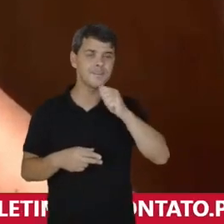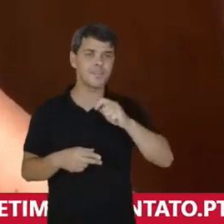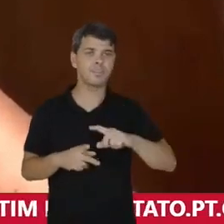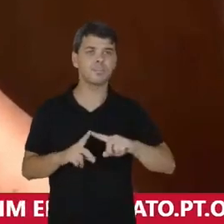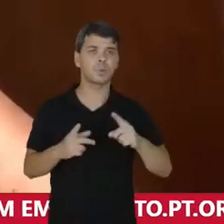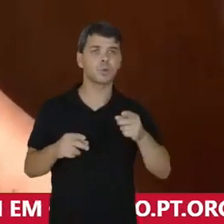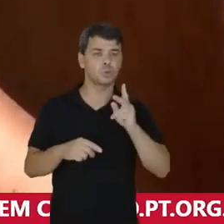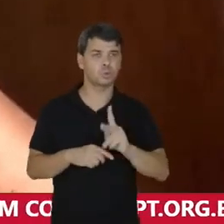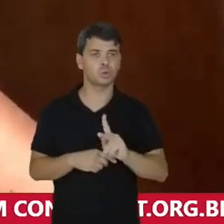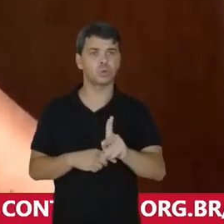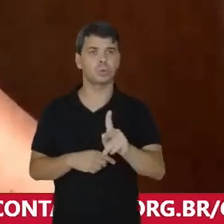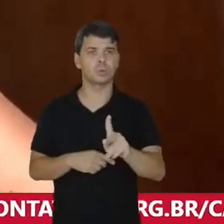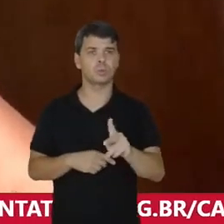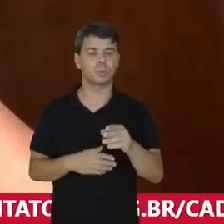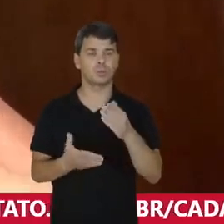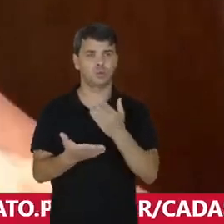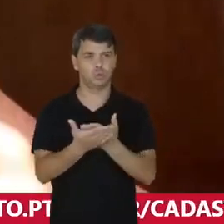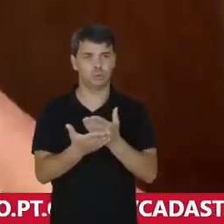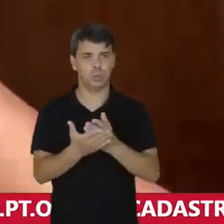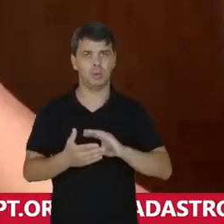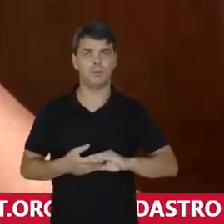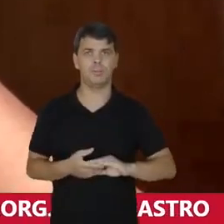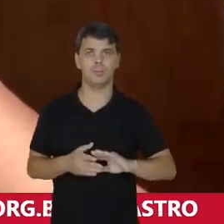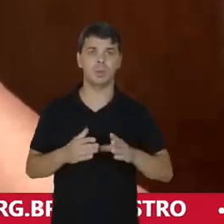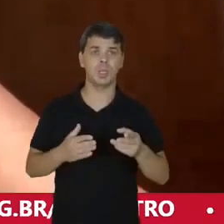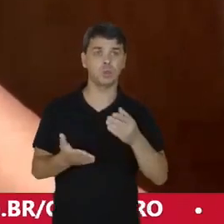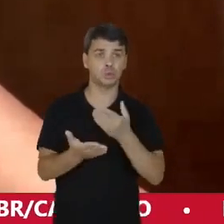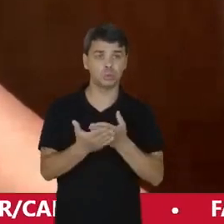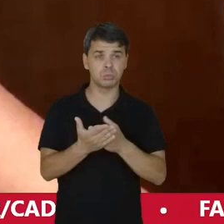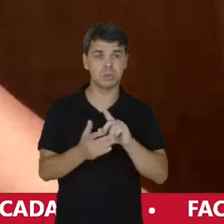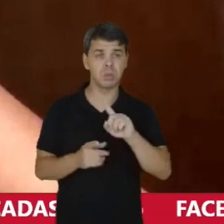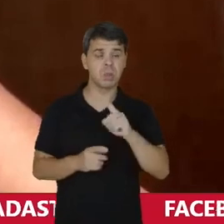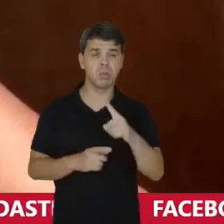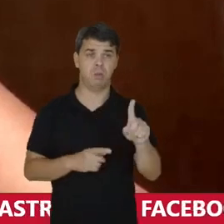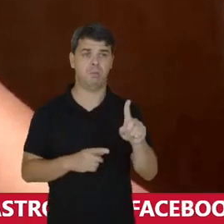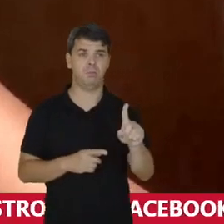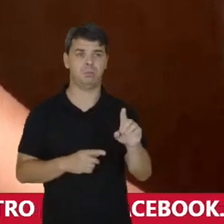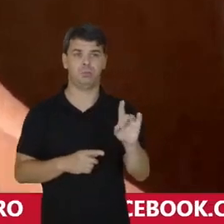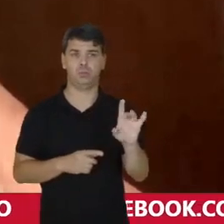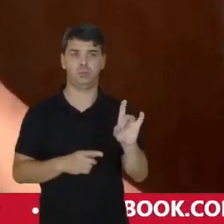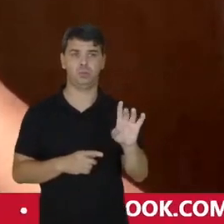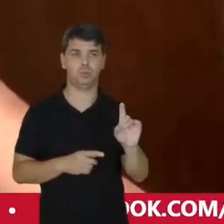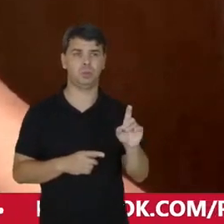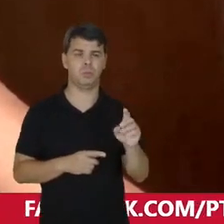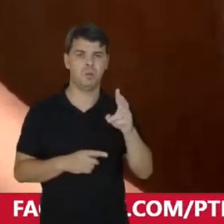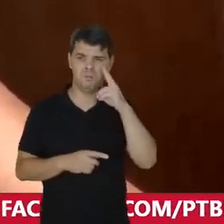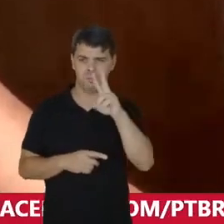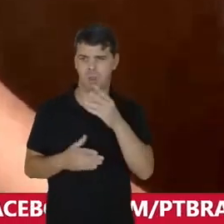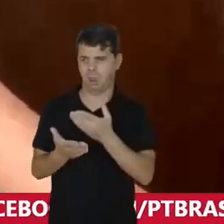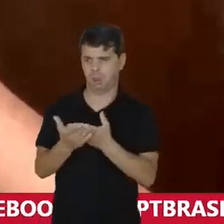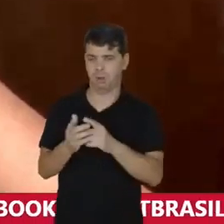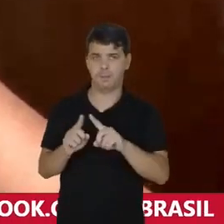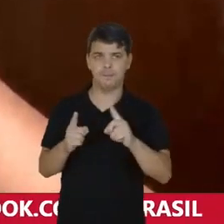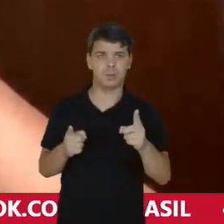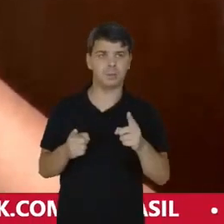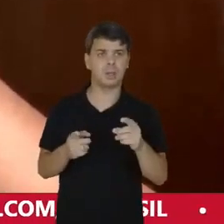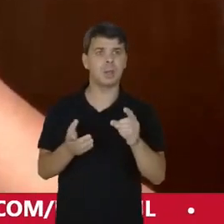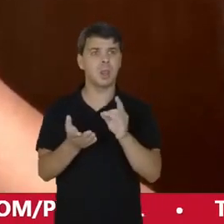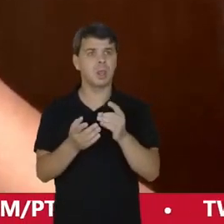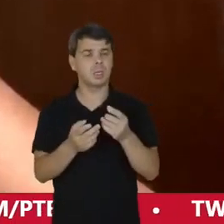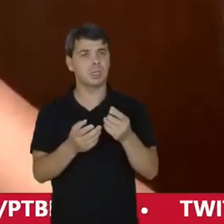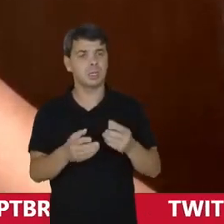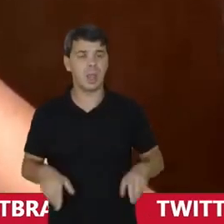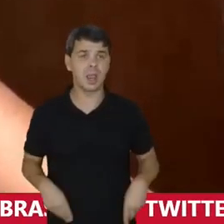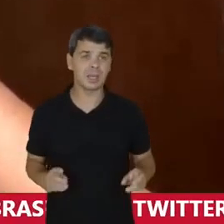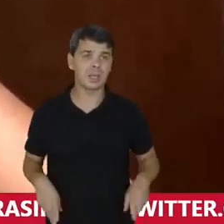pretas Continuem Seus estudos Os estudos Eles não se dão apenas Para assistir aula Existem gastos Em